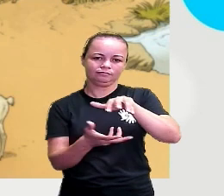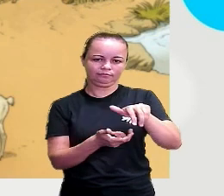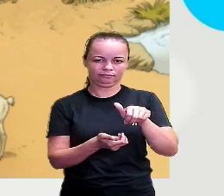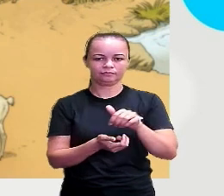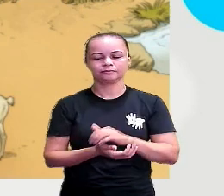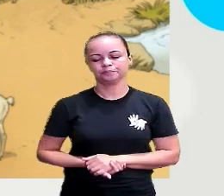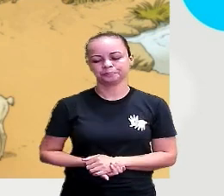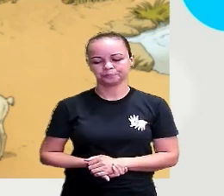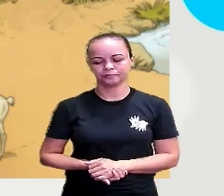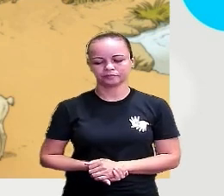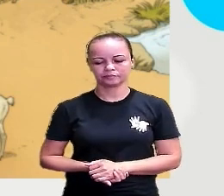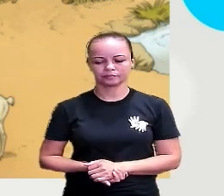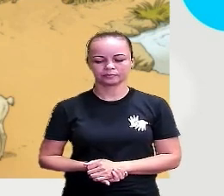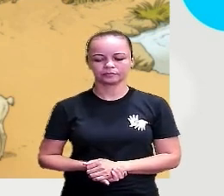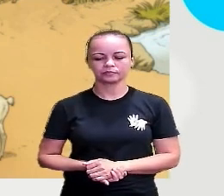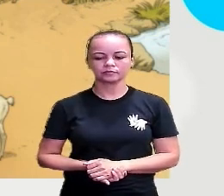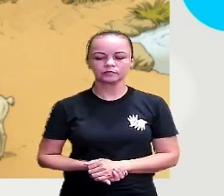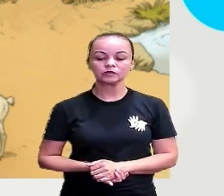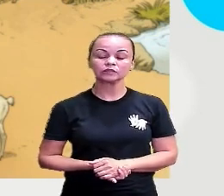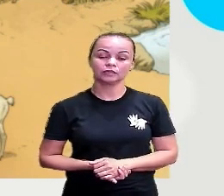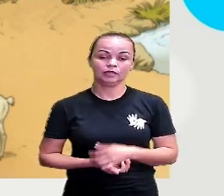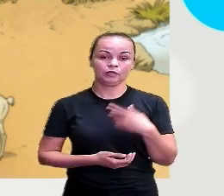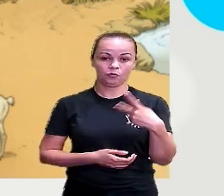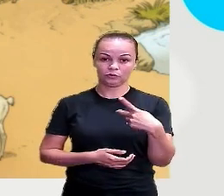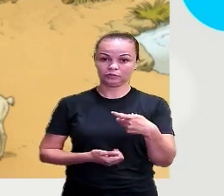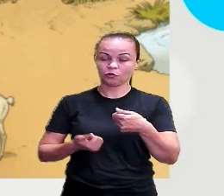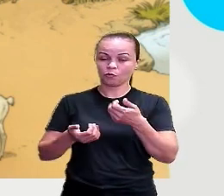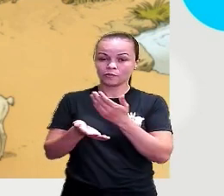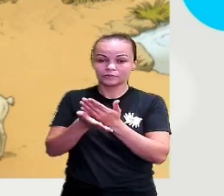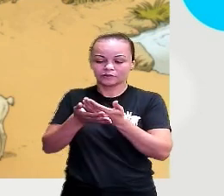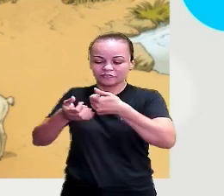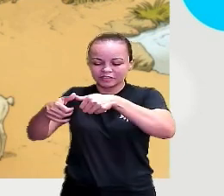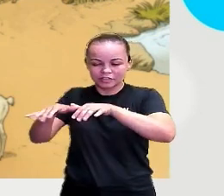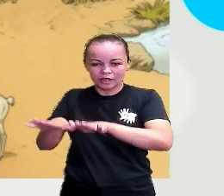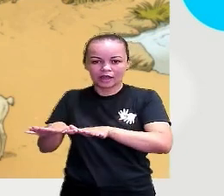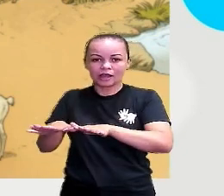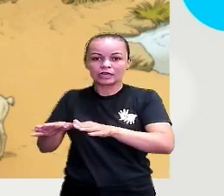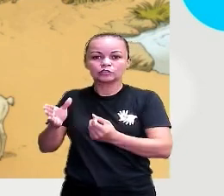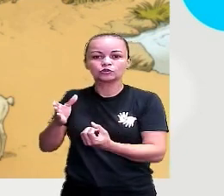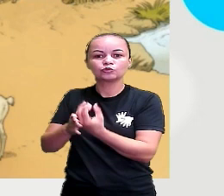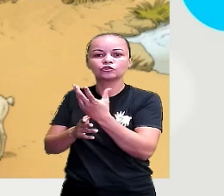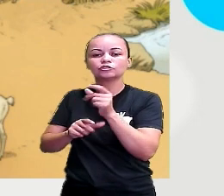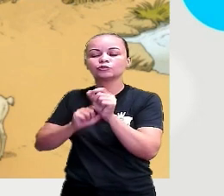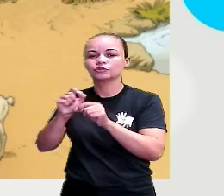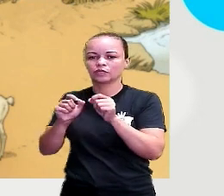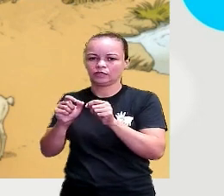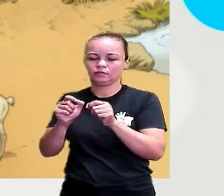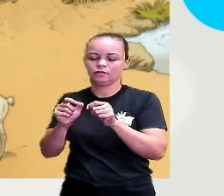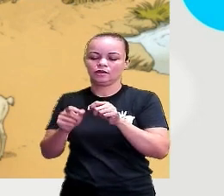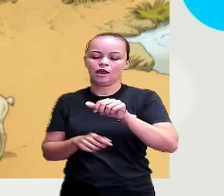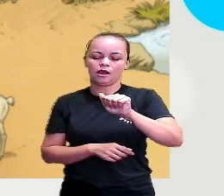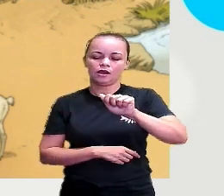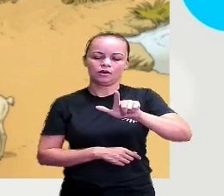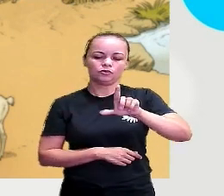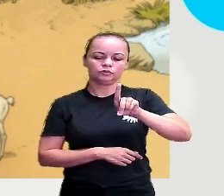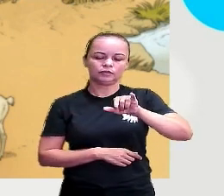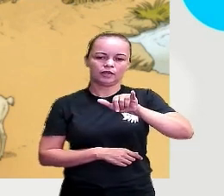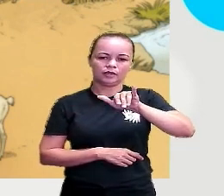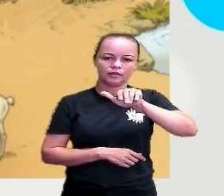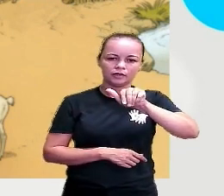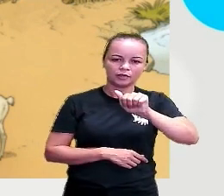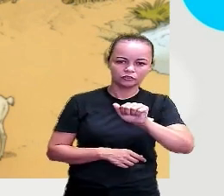E aí, com o sedentarismo, o que foi que veio surgir? Veio surgir as aldeias, né? Os pequenos